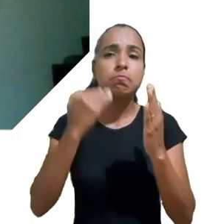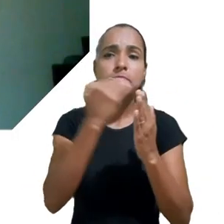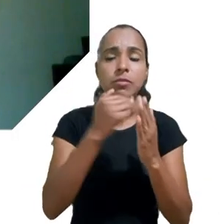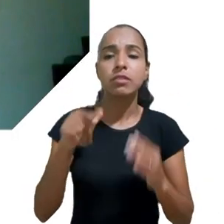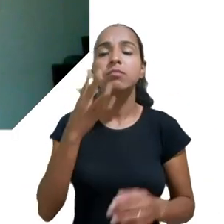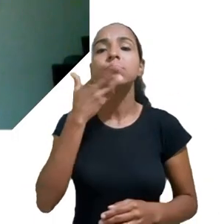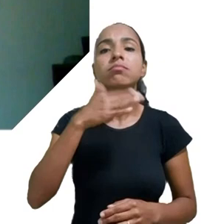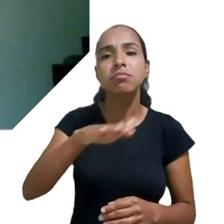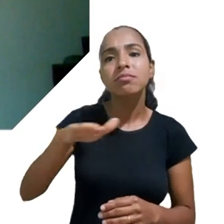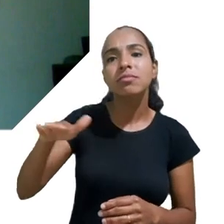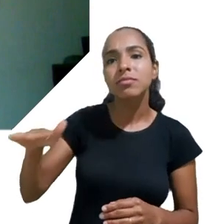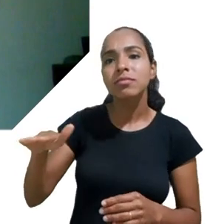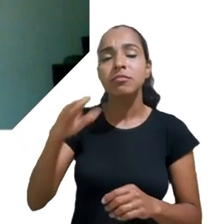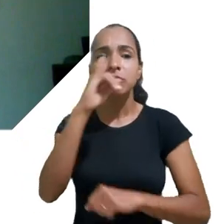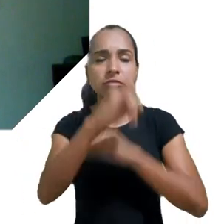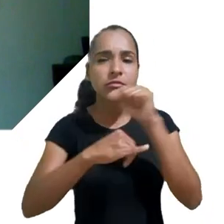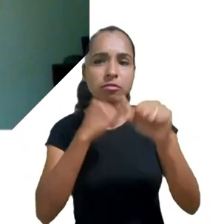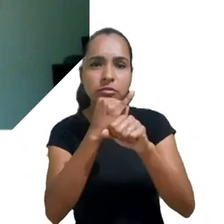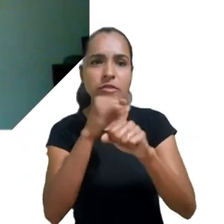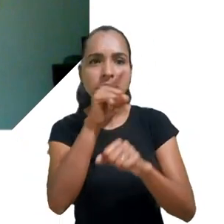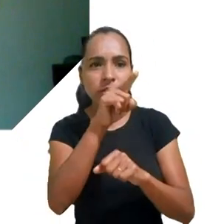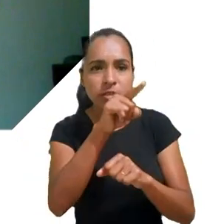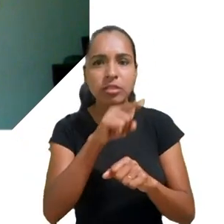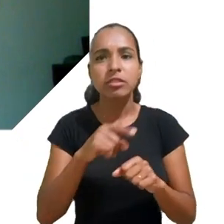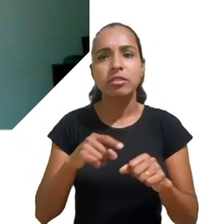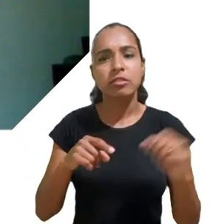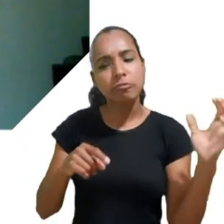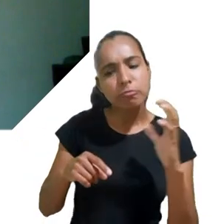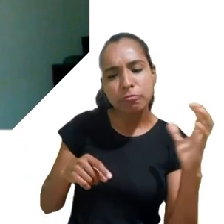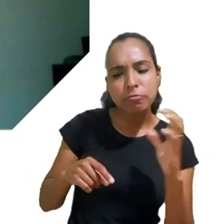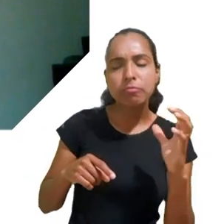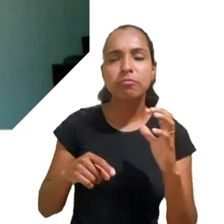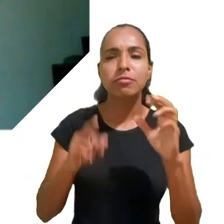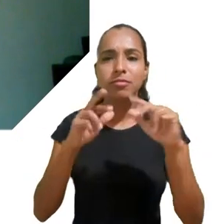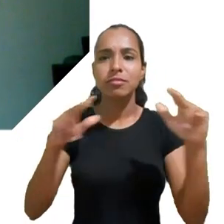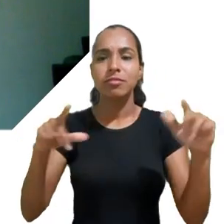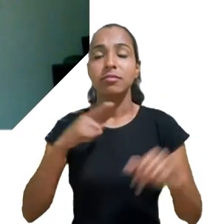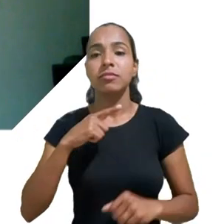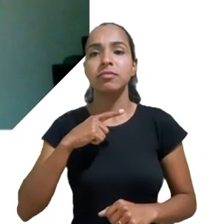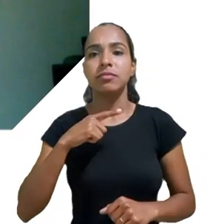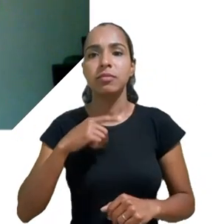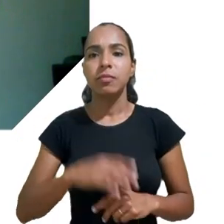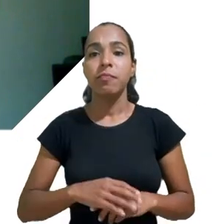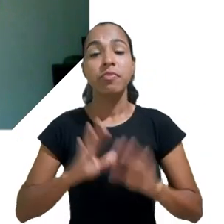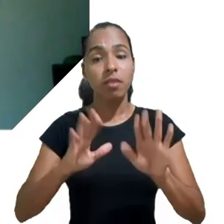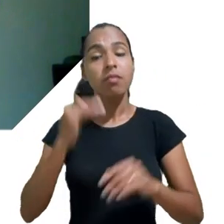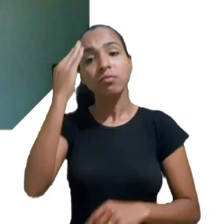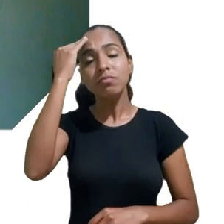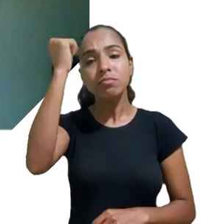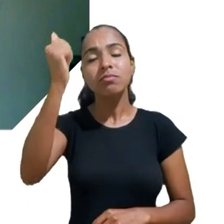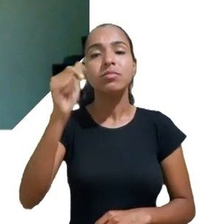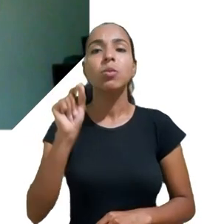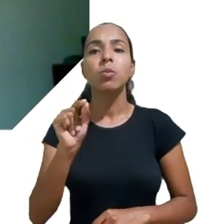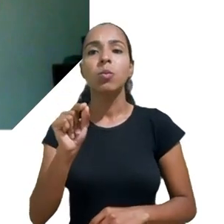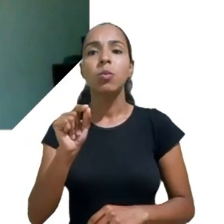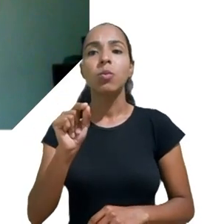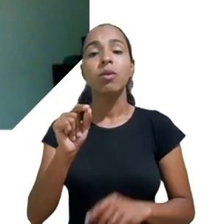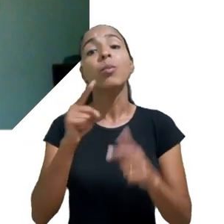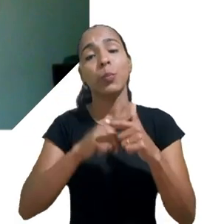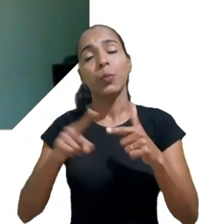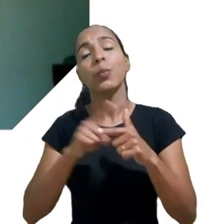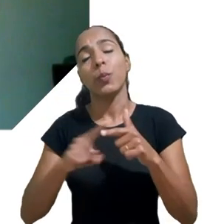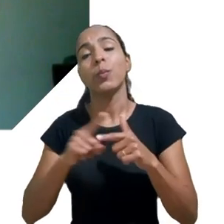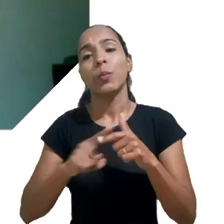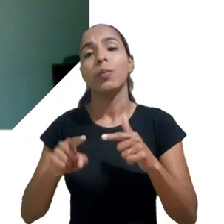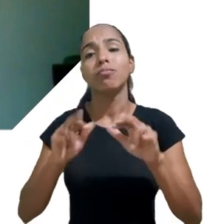que deve ser de oportunidades, de ampliação, de potenciais, mas a gente sabe que vem muitos problemas juntos, Problemas como saber